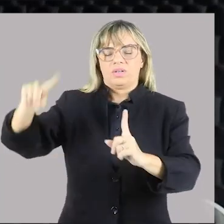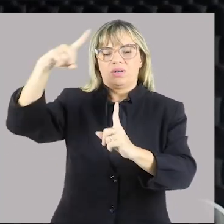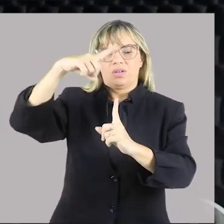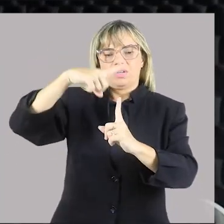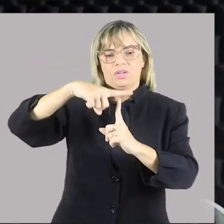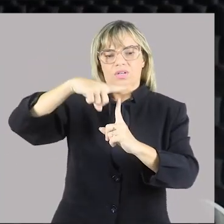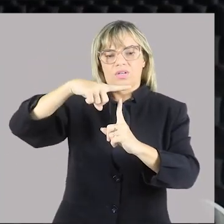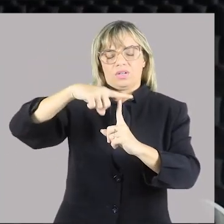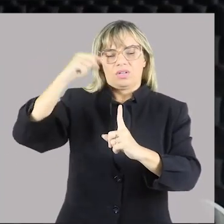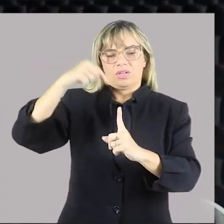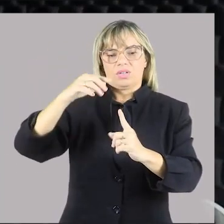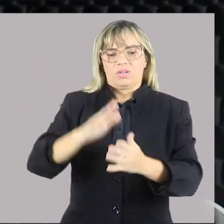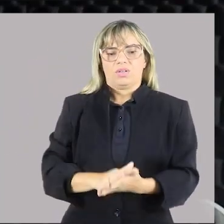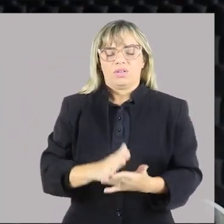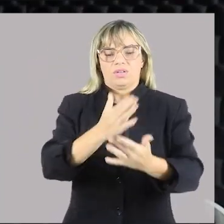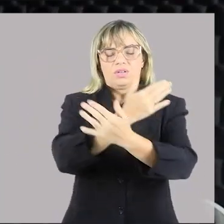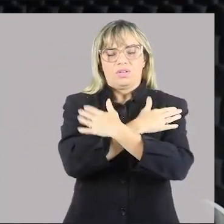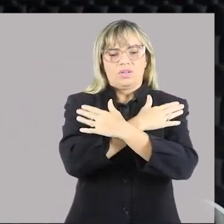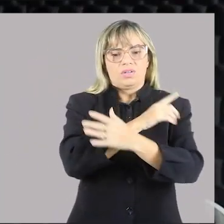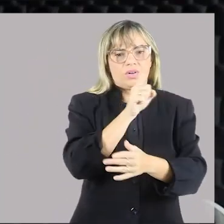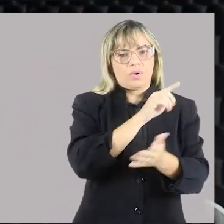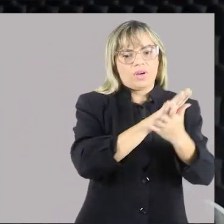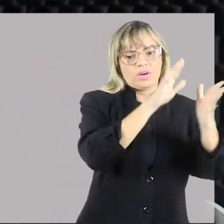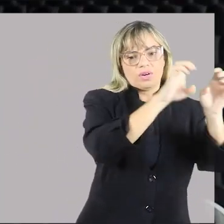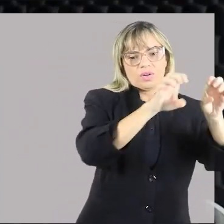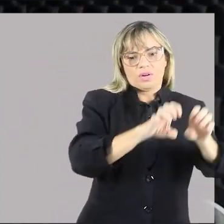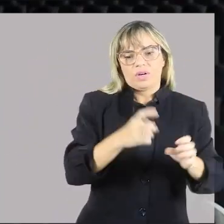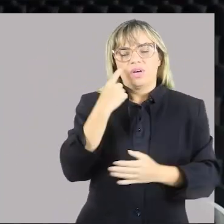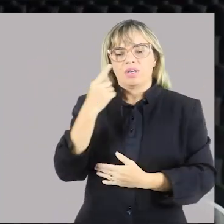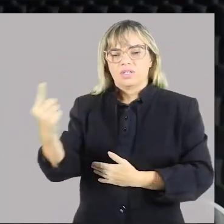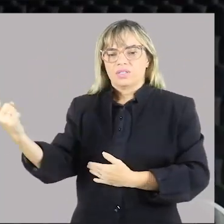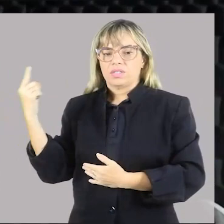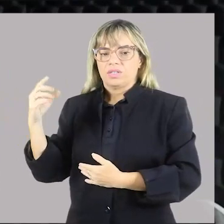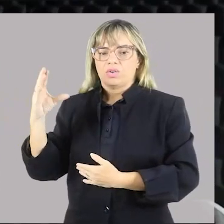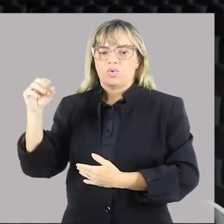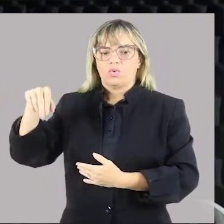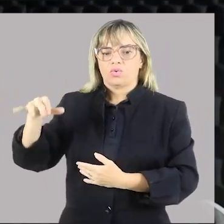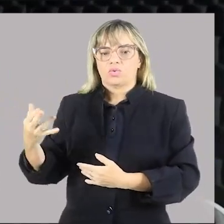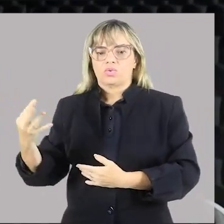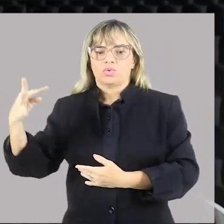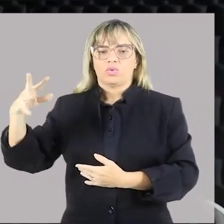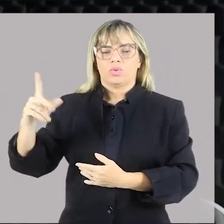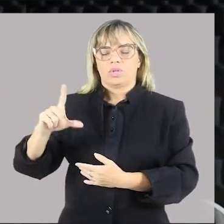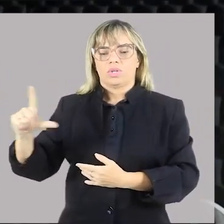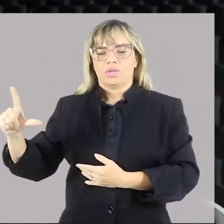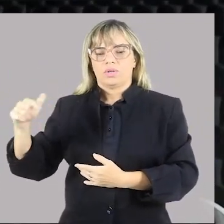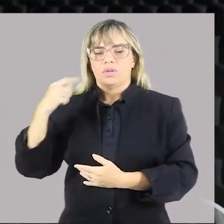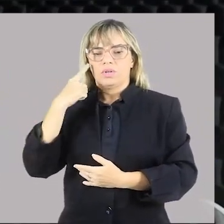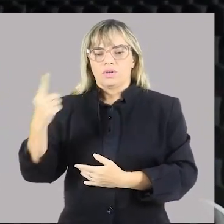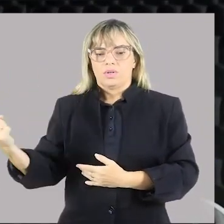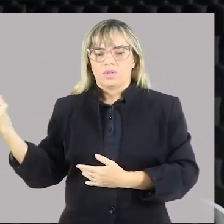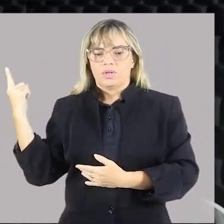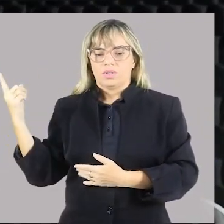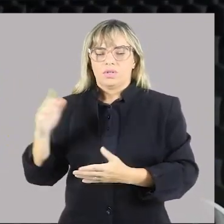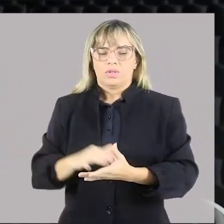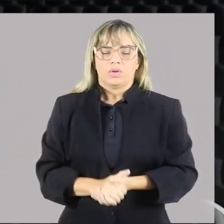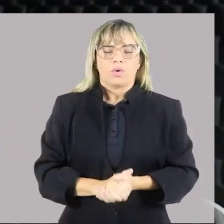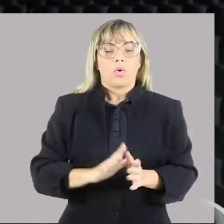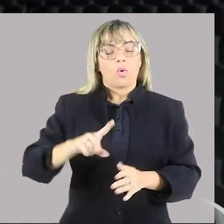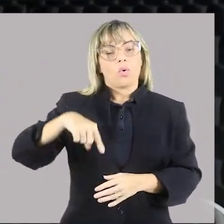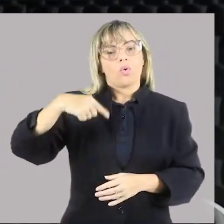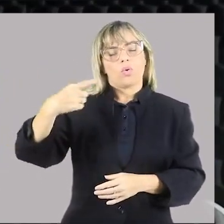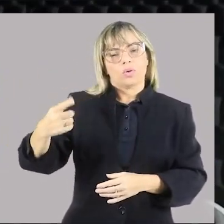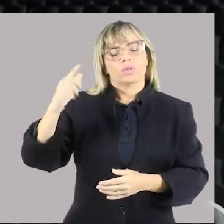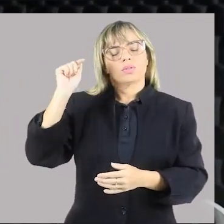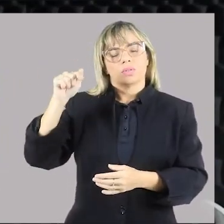ele não é o desemprego estrutural, ele é o desemprego conjuntural. E algo que foi muito marcante durante